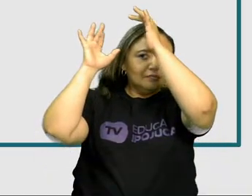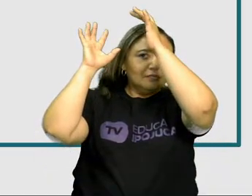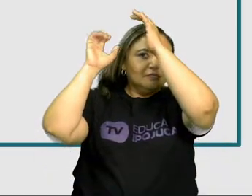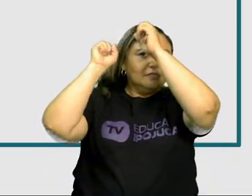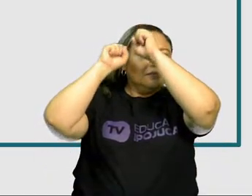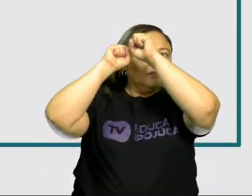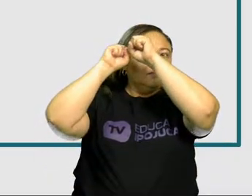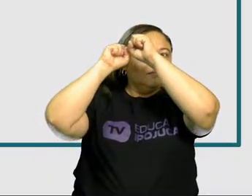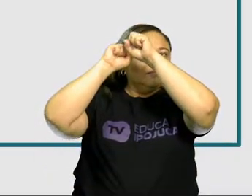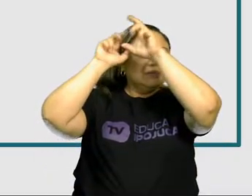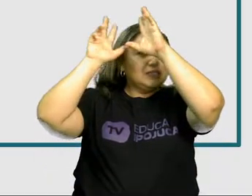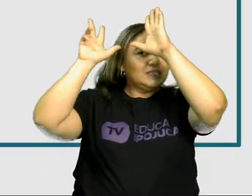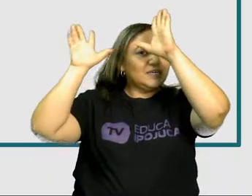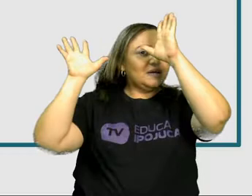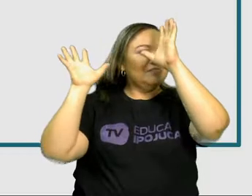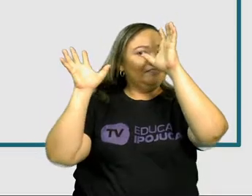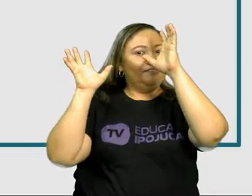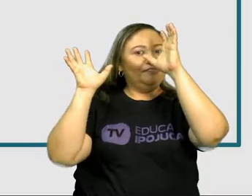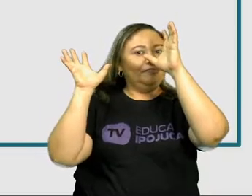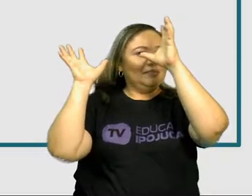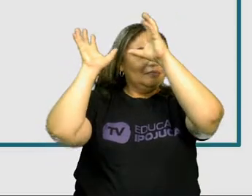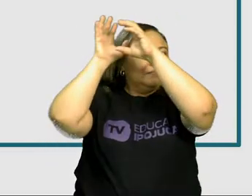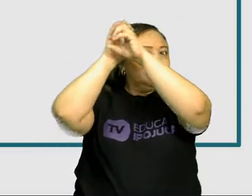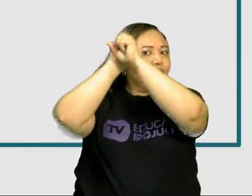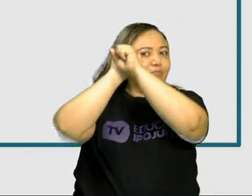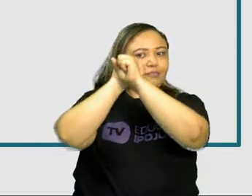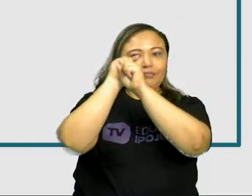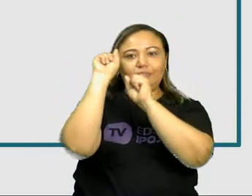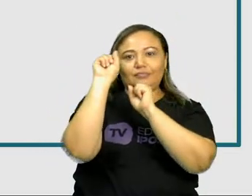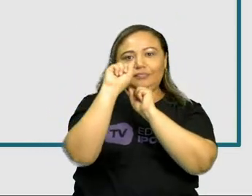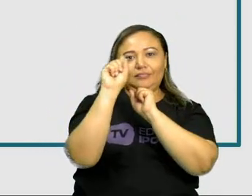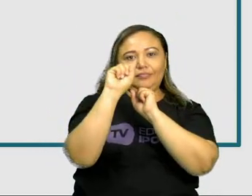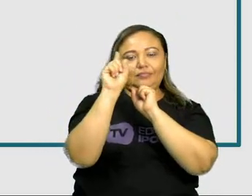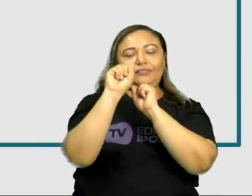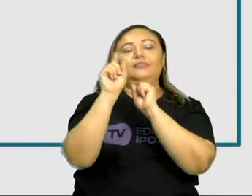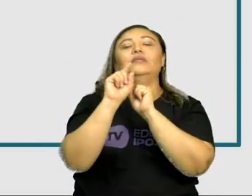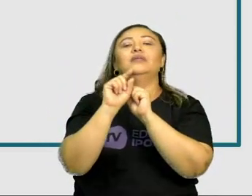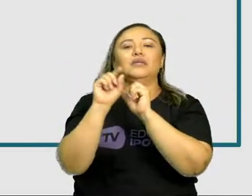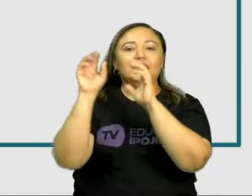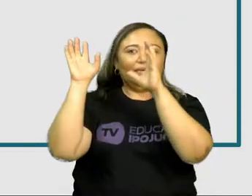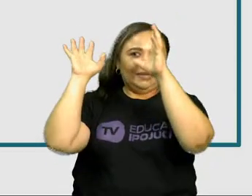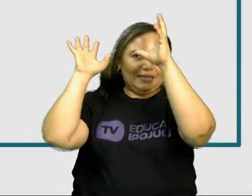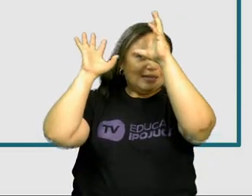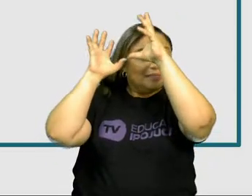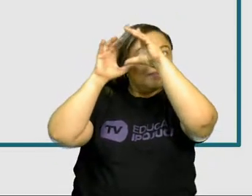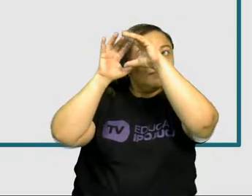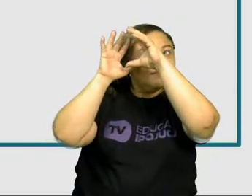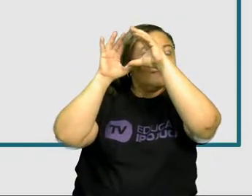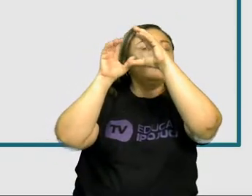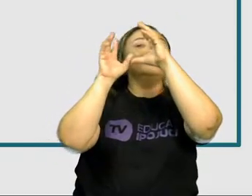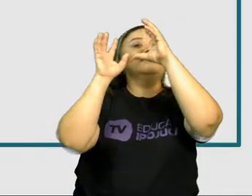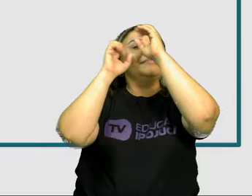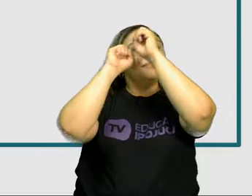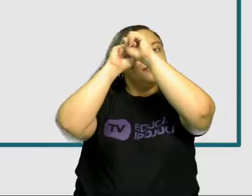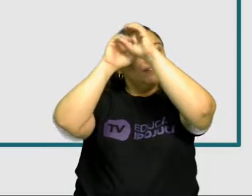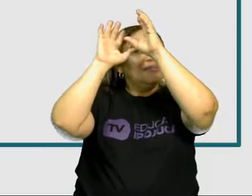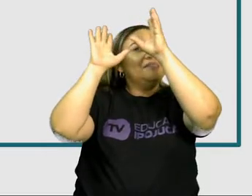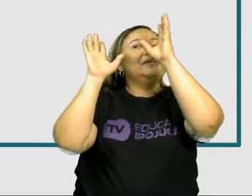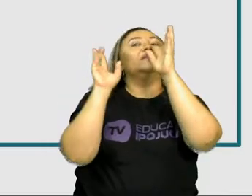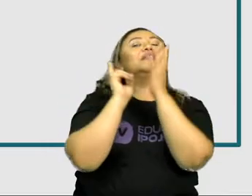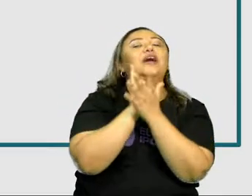serão fechadas. Observem direitinho, conhecimento ninguém toma da gente. Aquilo que a gente aprende